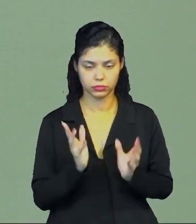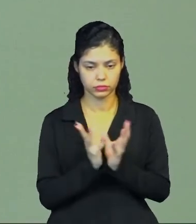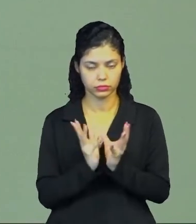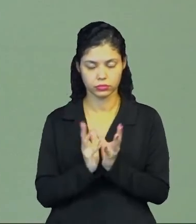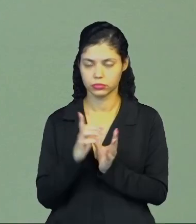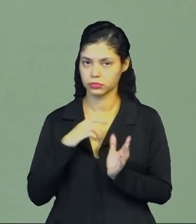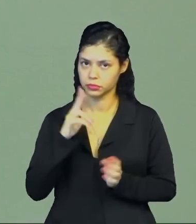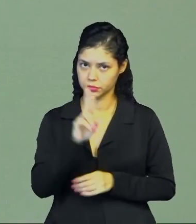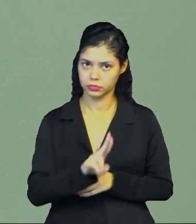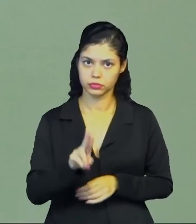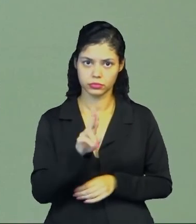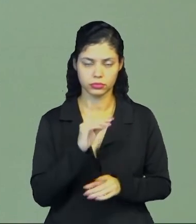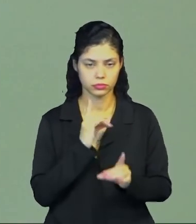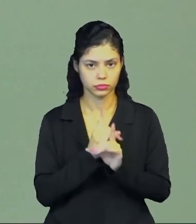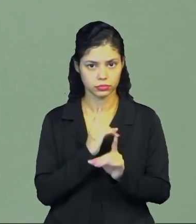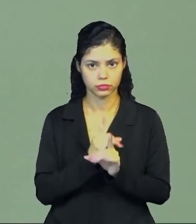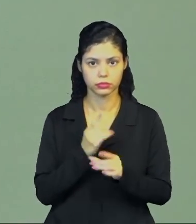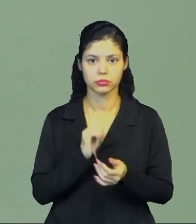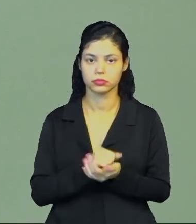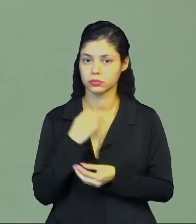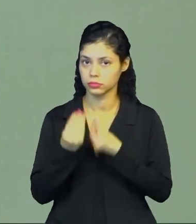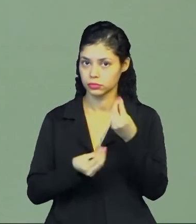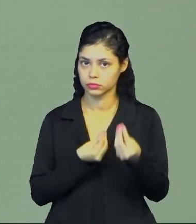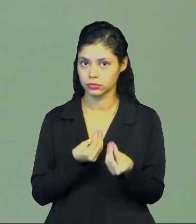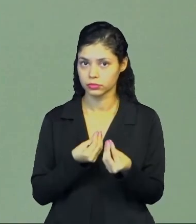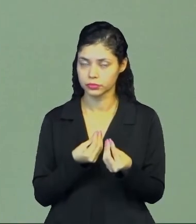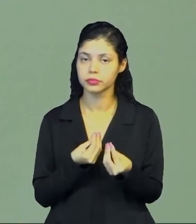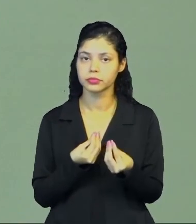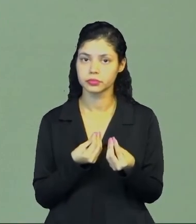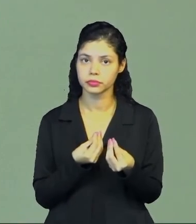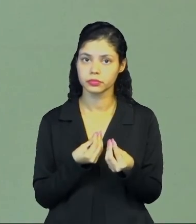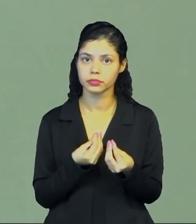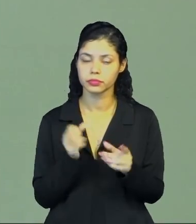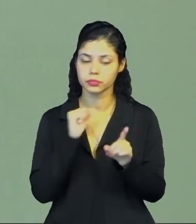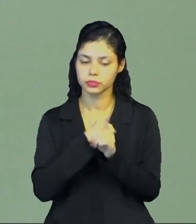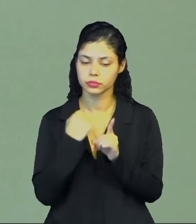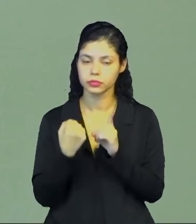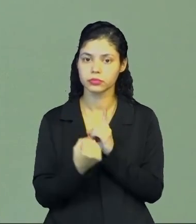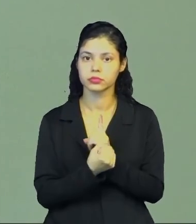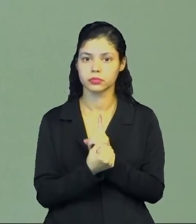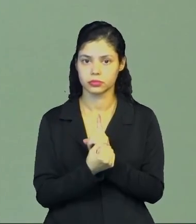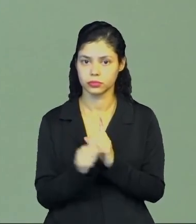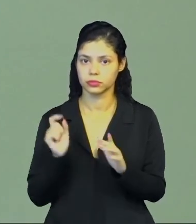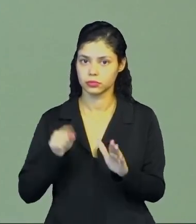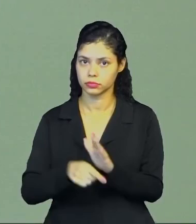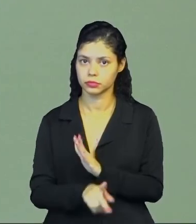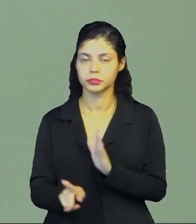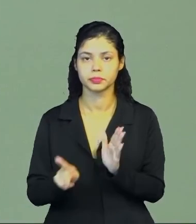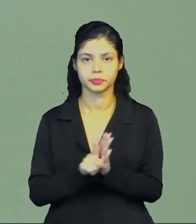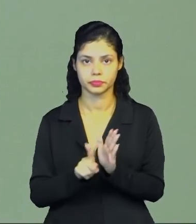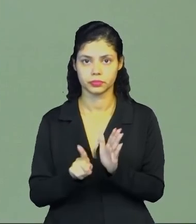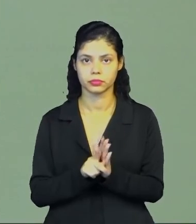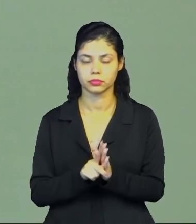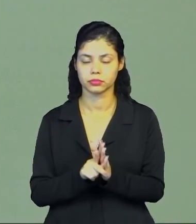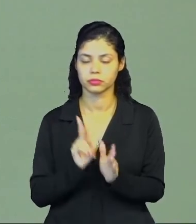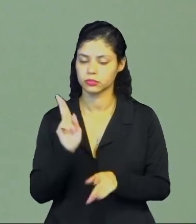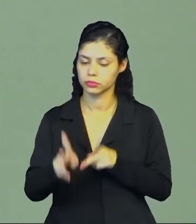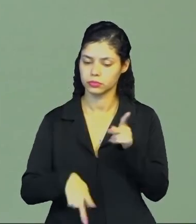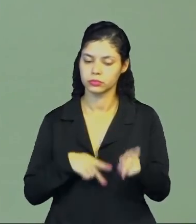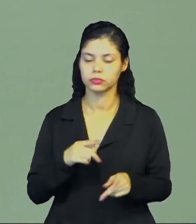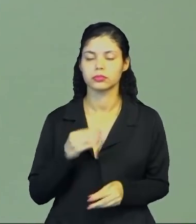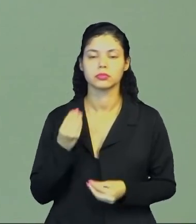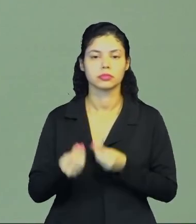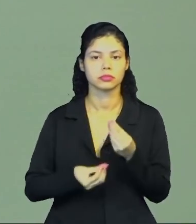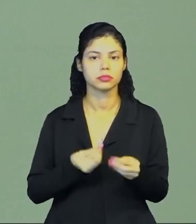utiliza para se identificar, tanto na questão social, né, dentro ali da questão da aldeia, quanto